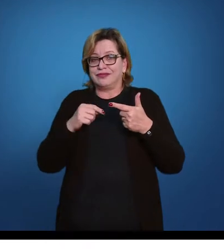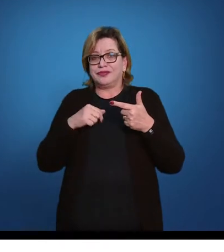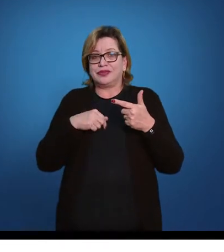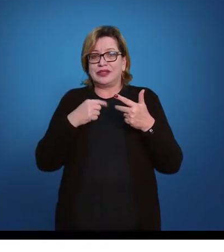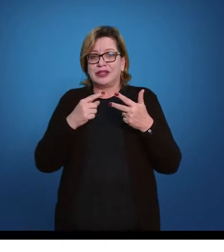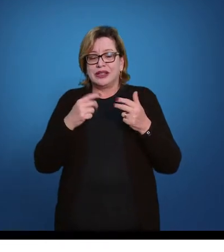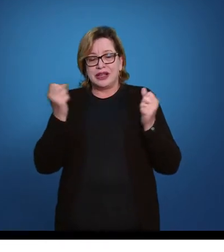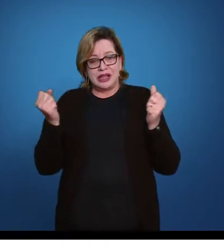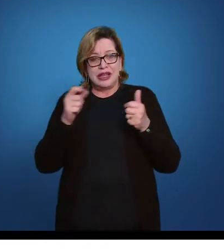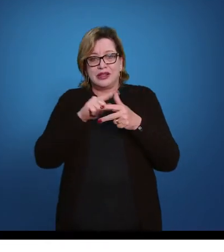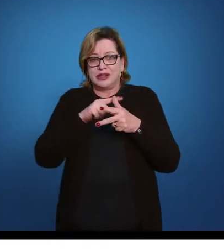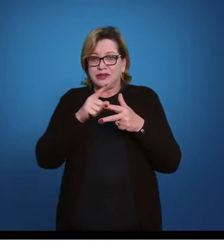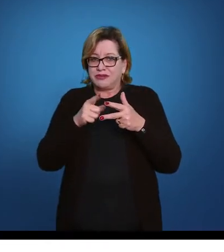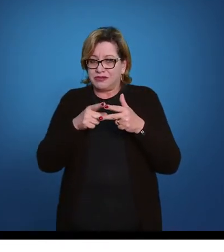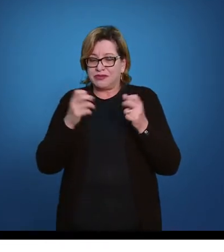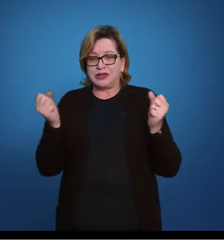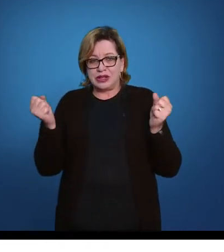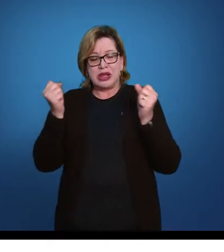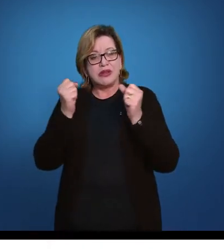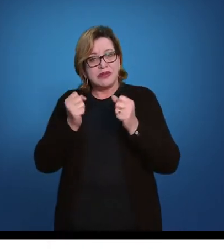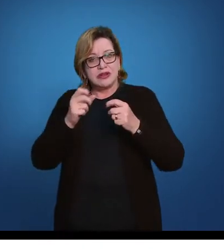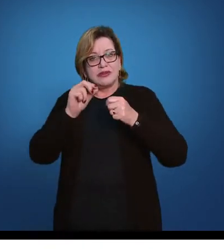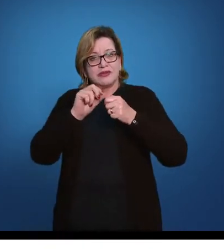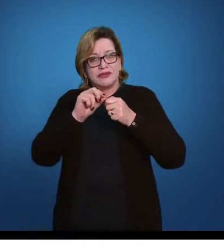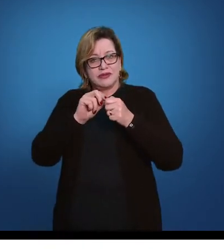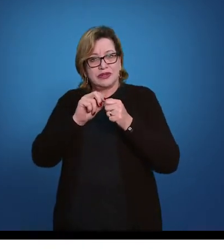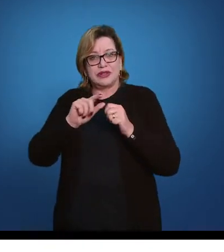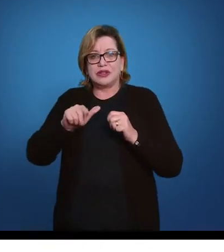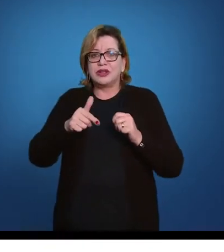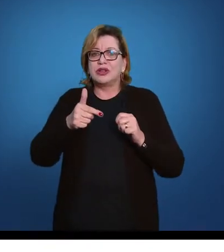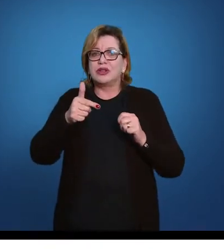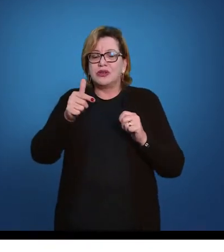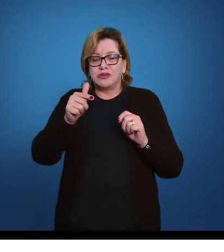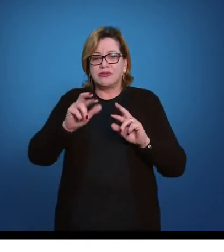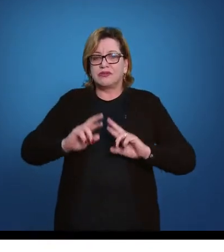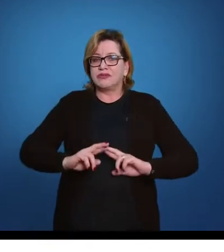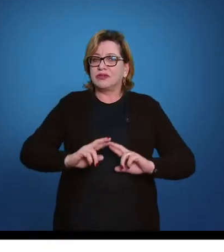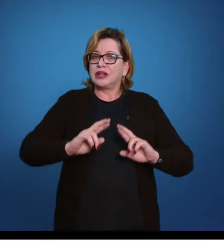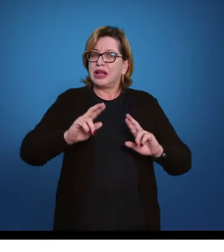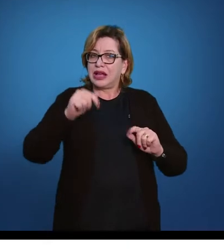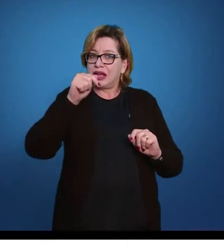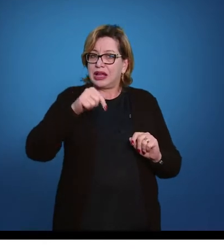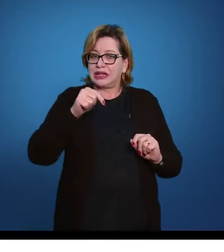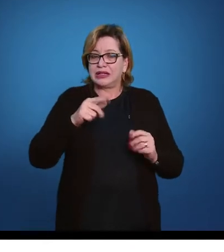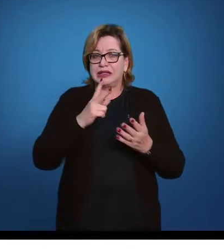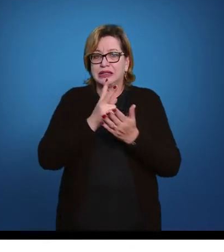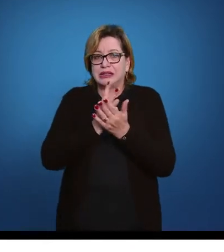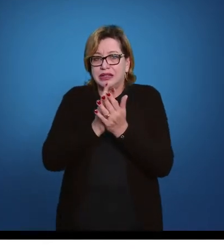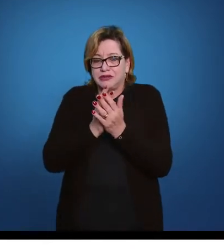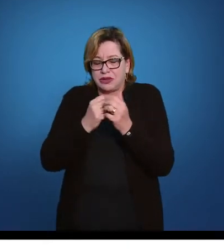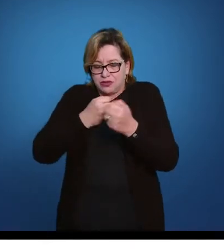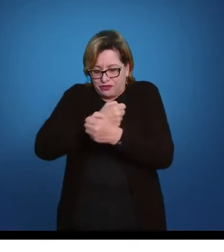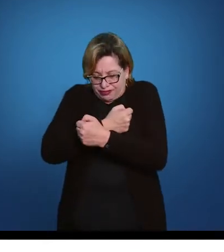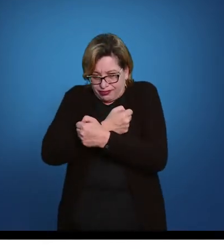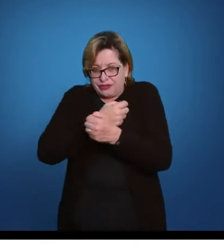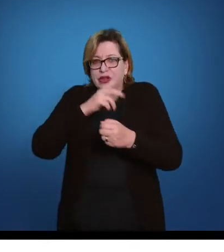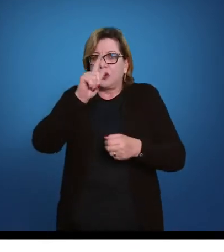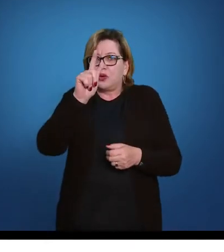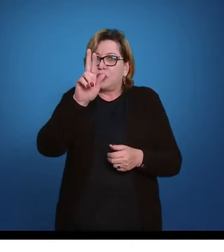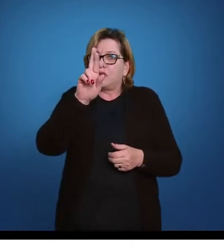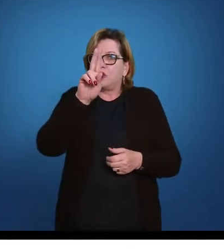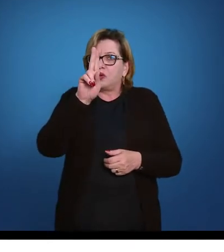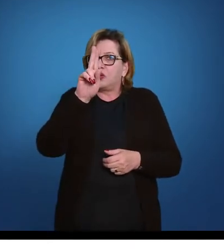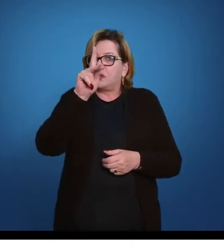rolamento, ele pode ser realizado também em outras posições, aqui nós realizamos todos eles grupados, mas